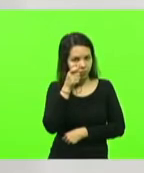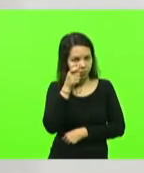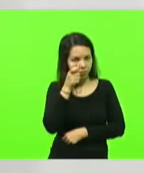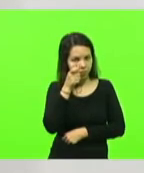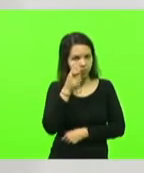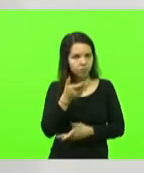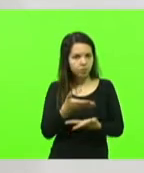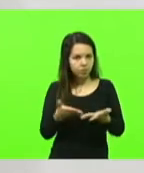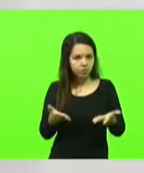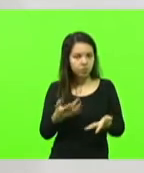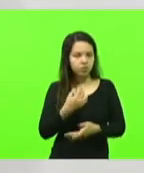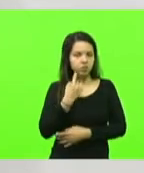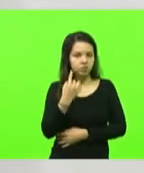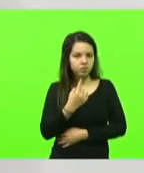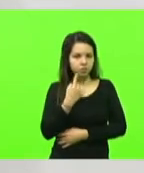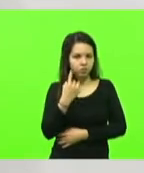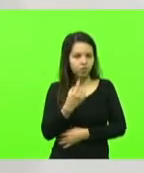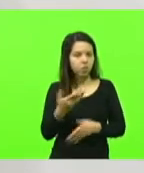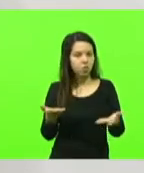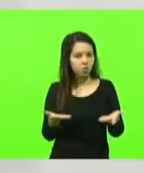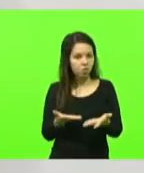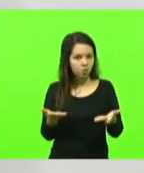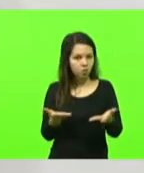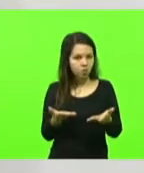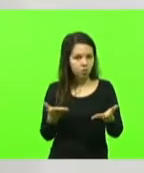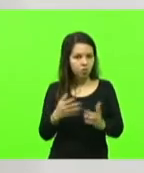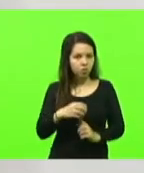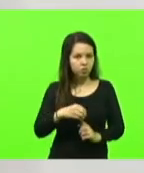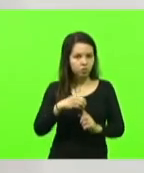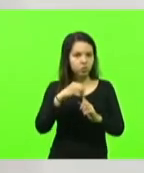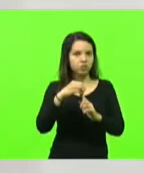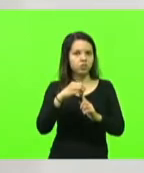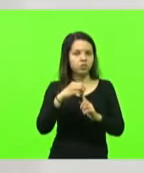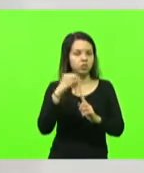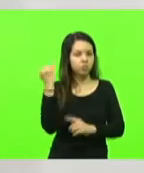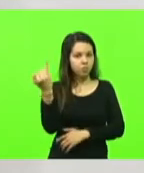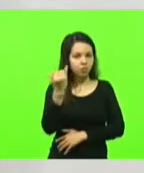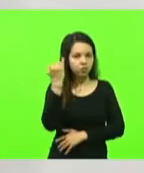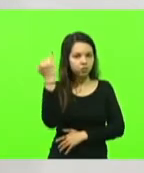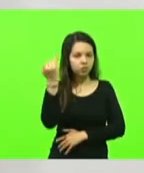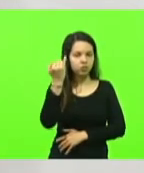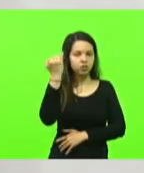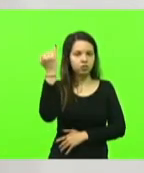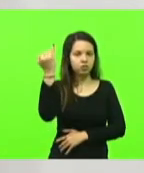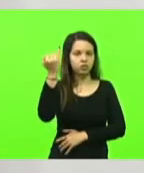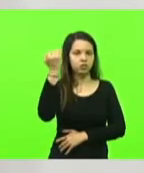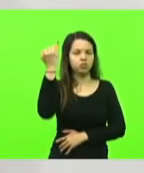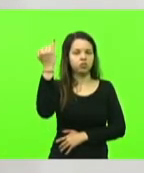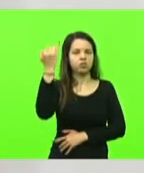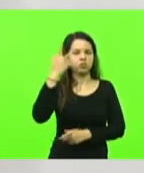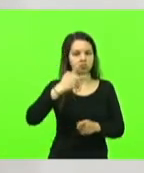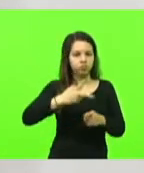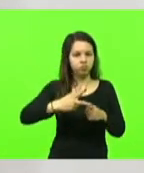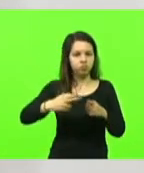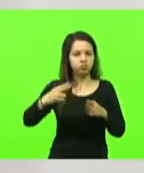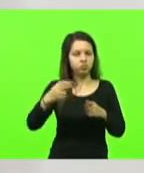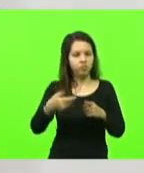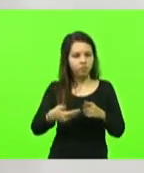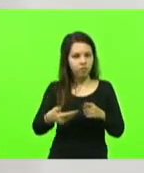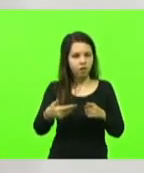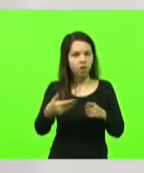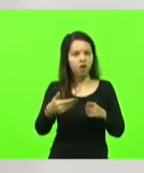Colegas deputados, hoje eu venho destacar uma conquista muito importante que vai impactar mais de 240